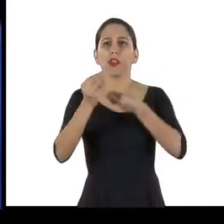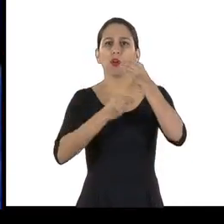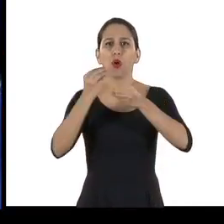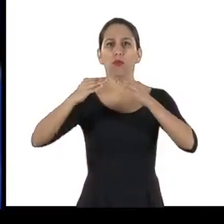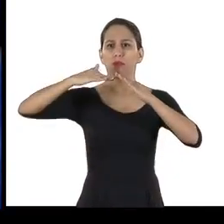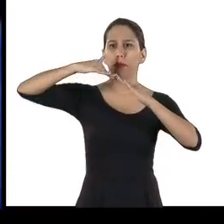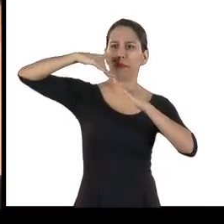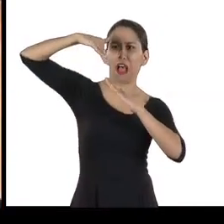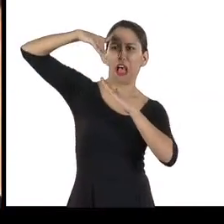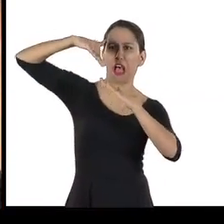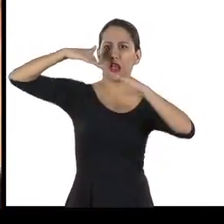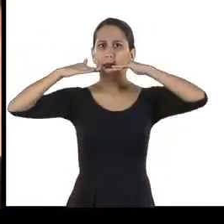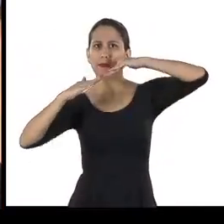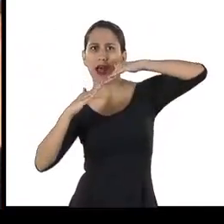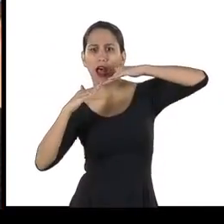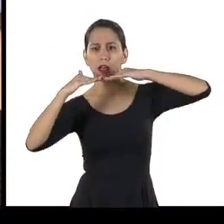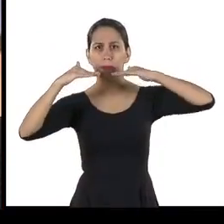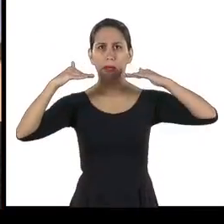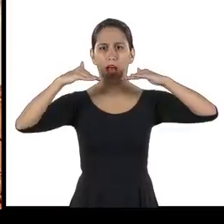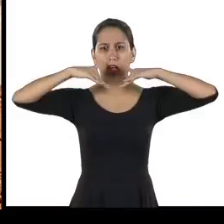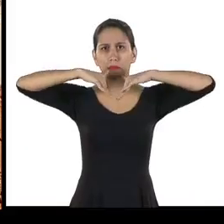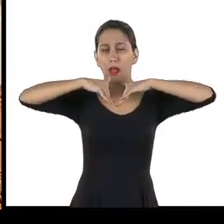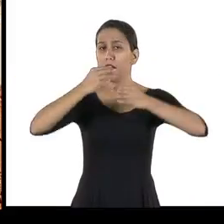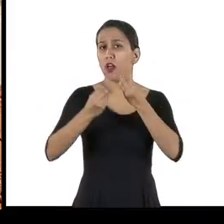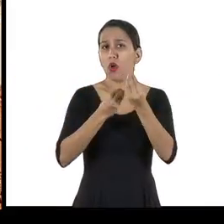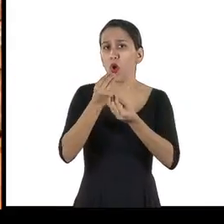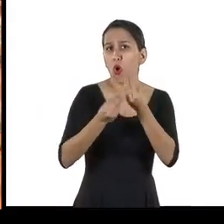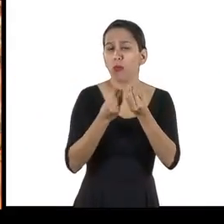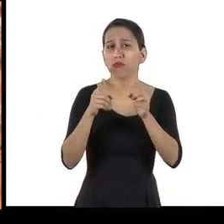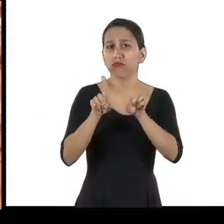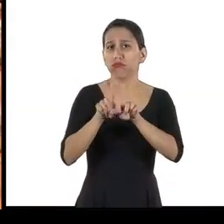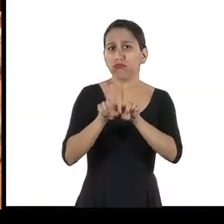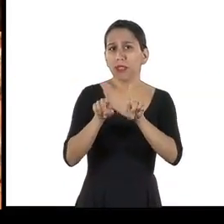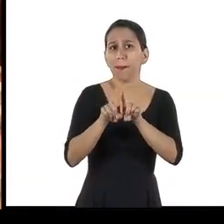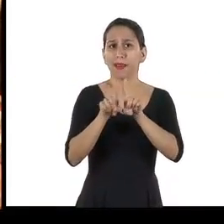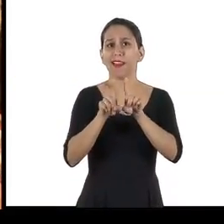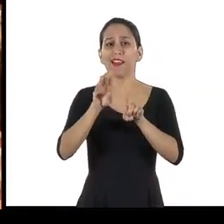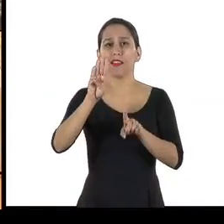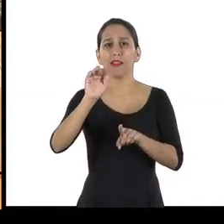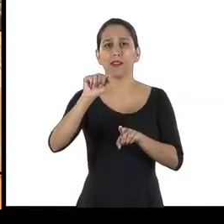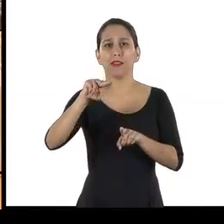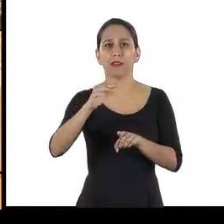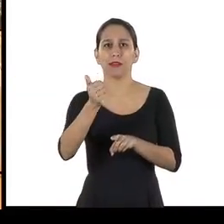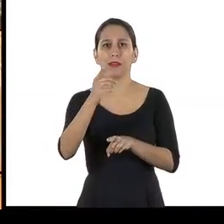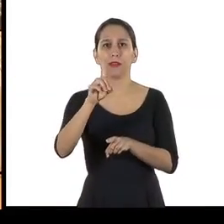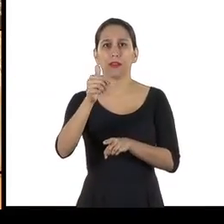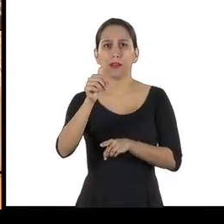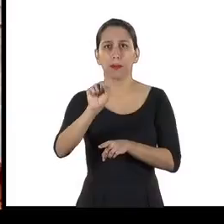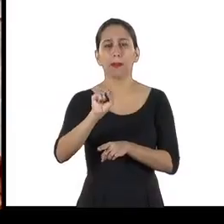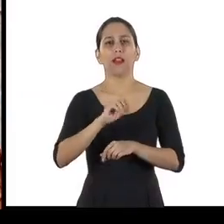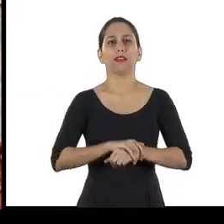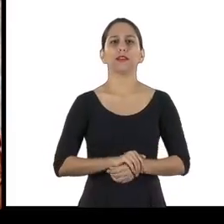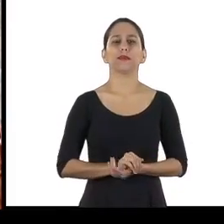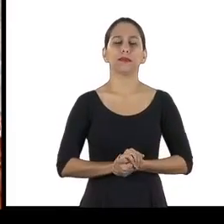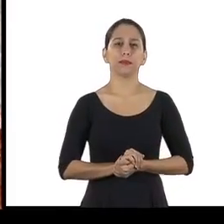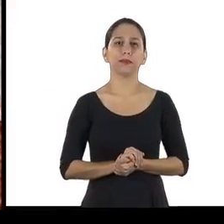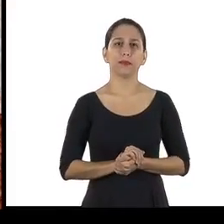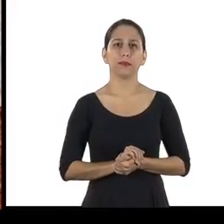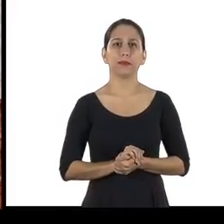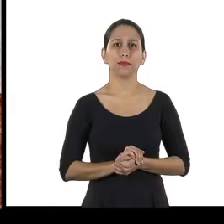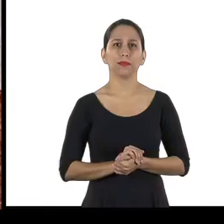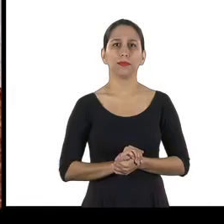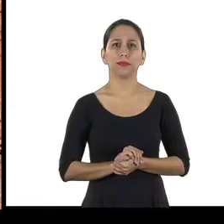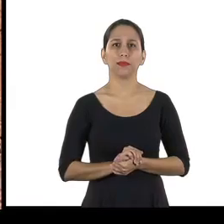e as dimensões das bancadas, que são escavados à medida que a mina vai crescendo. Esse